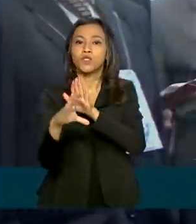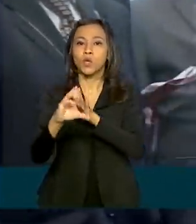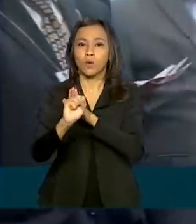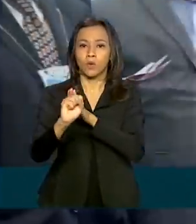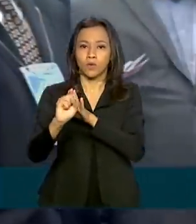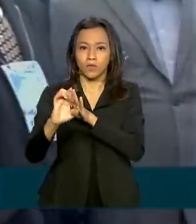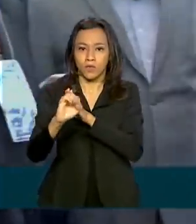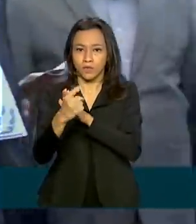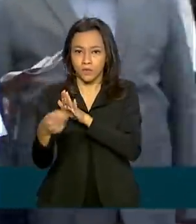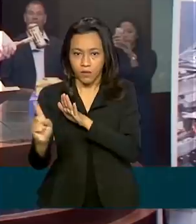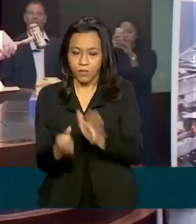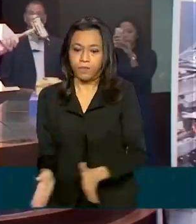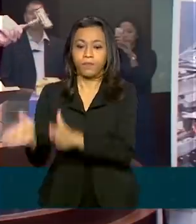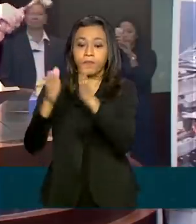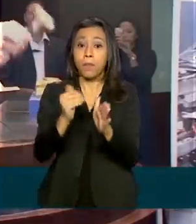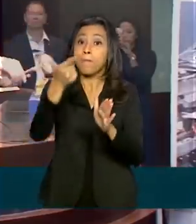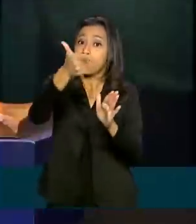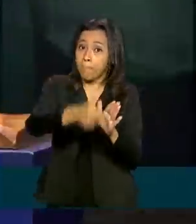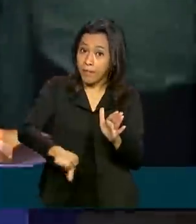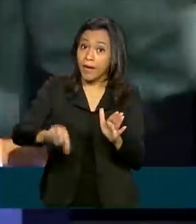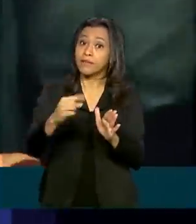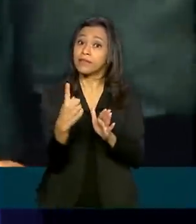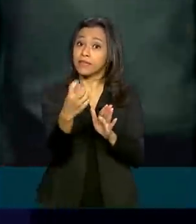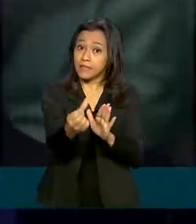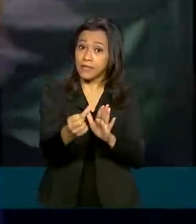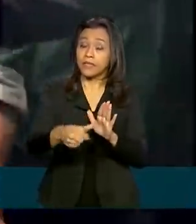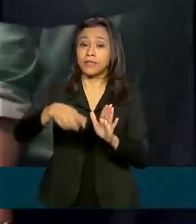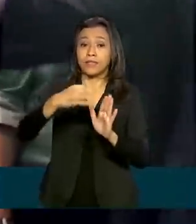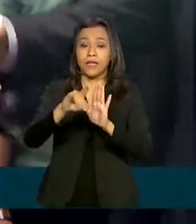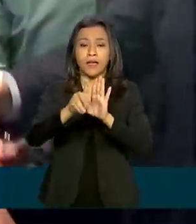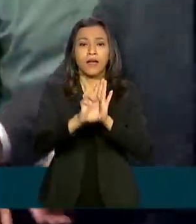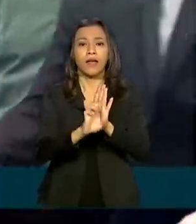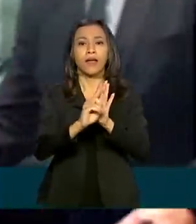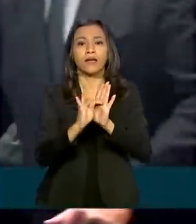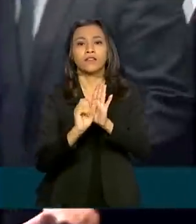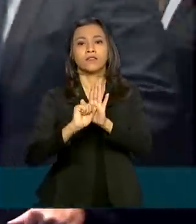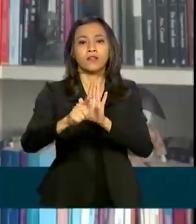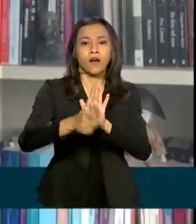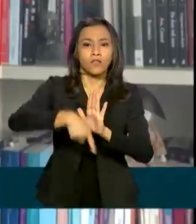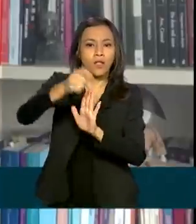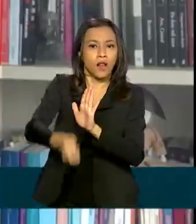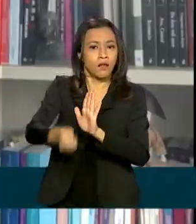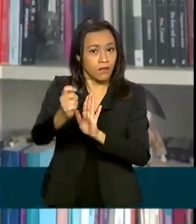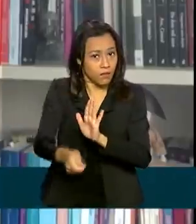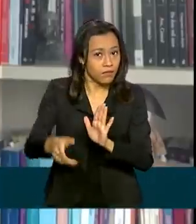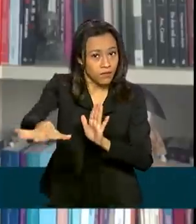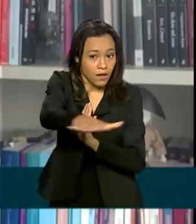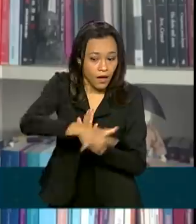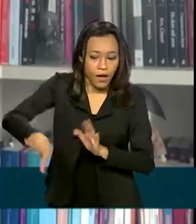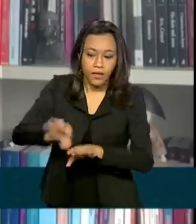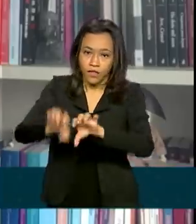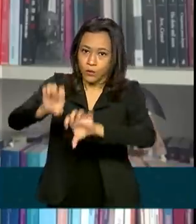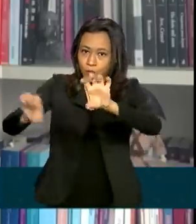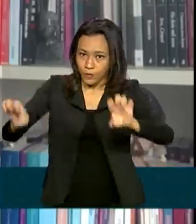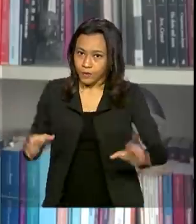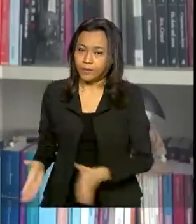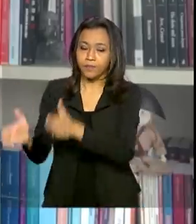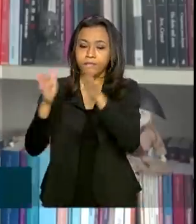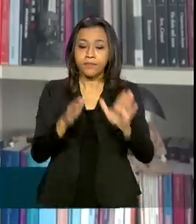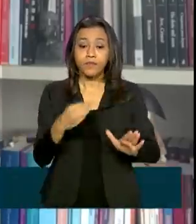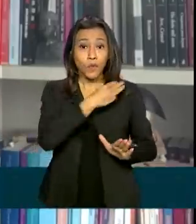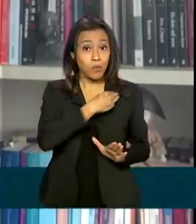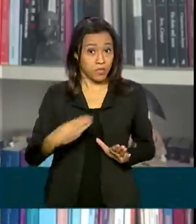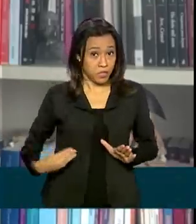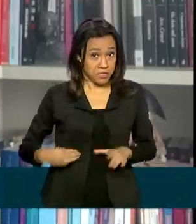publicados mais 16 editais de leilão de projetos de infraestrutura. O ministro da Infraestrutura se mostrou